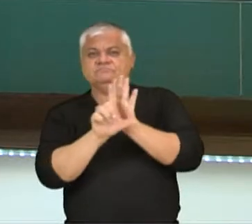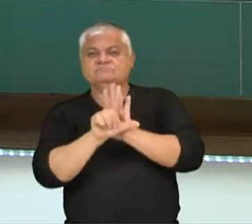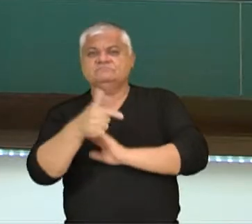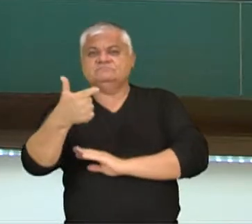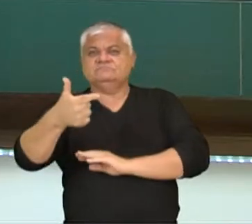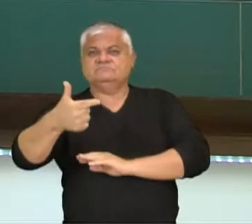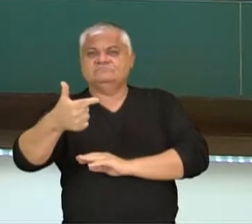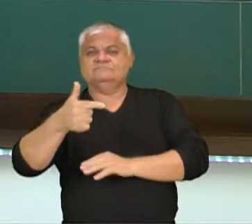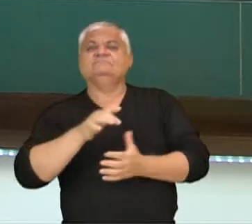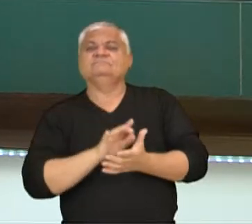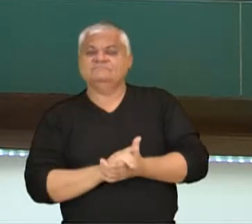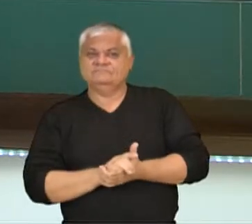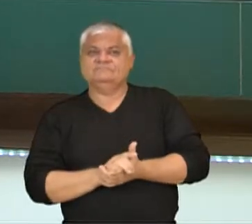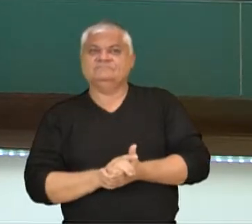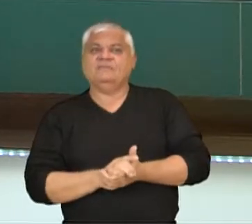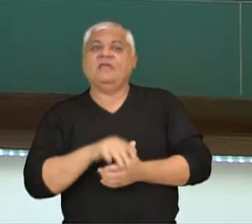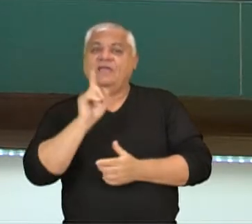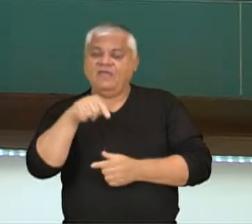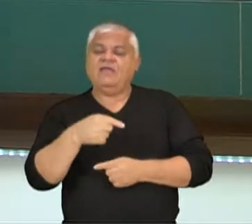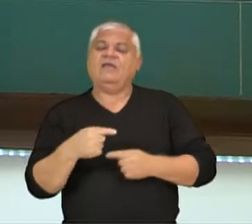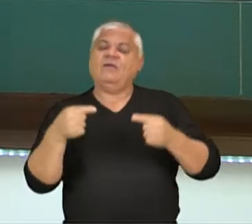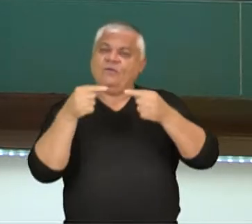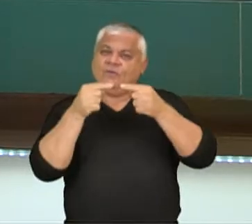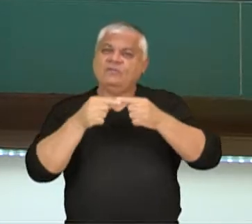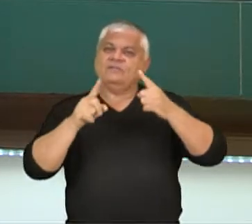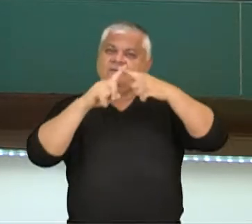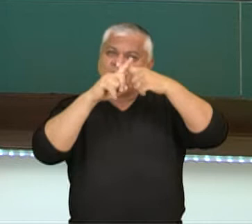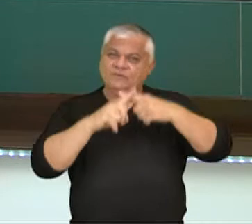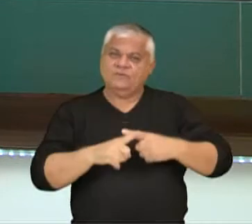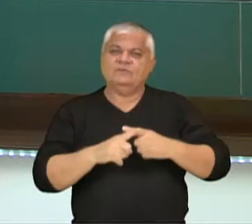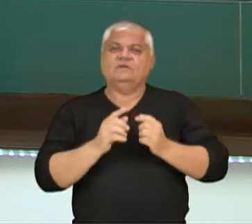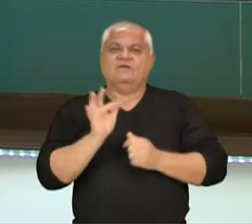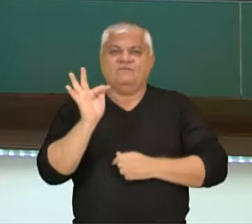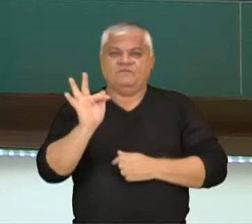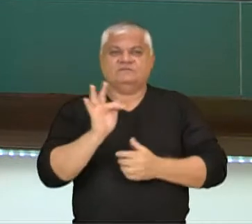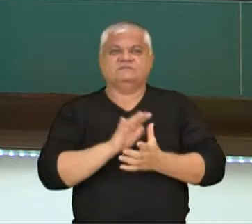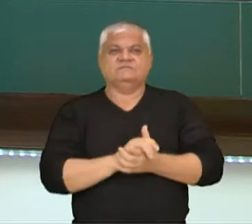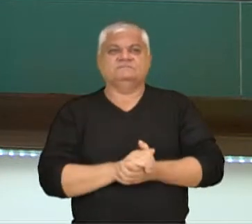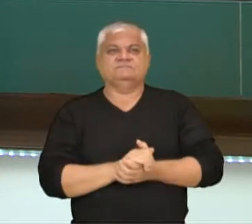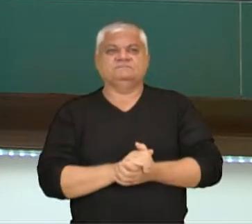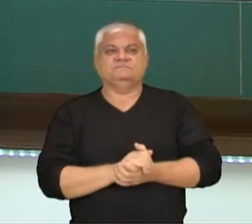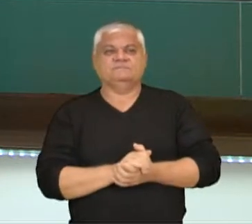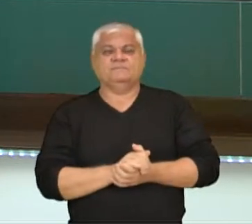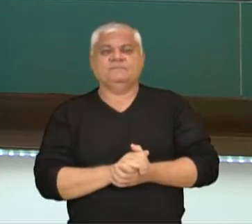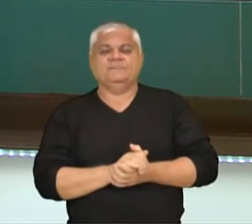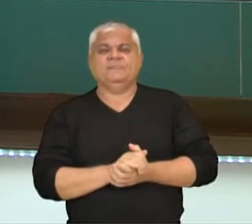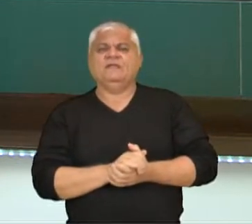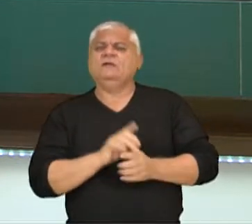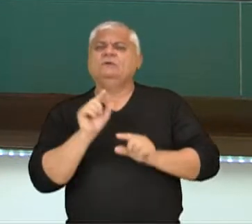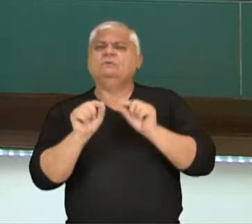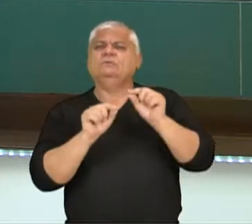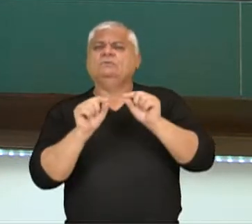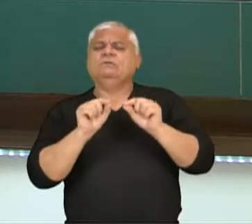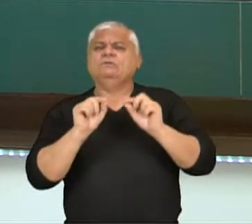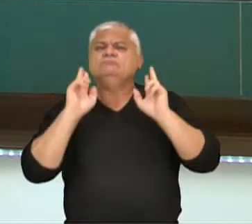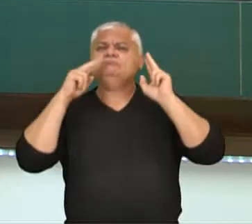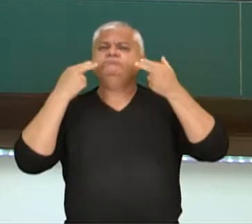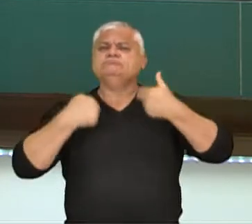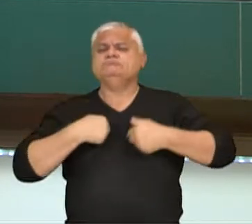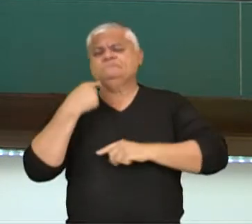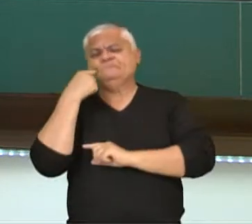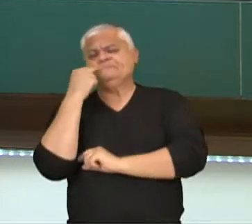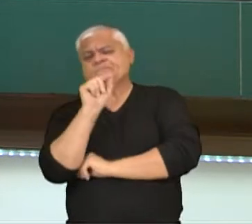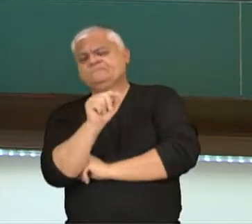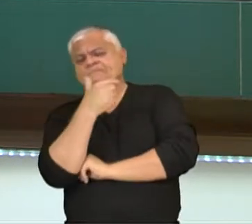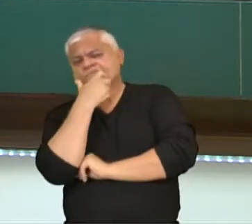equação que está atrelada à força. O que que Isaac Newton chegou? Na